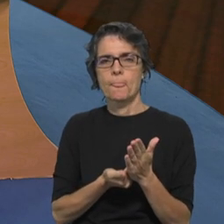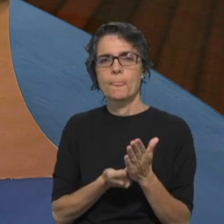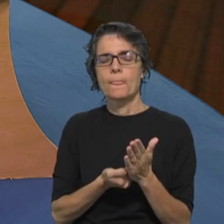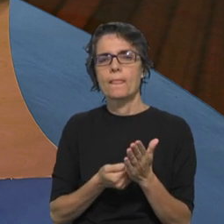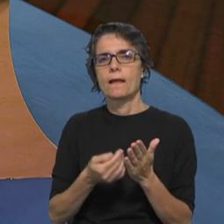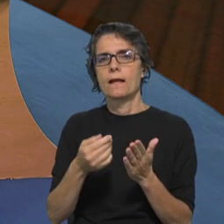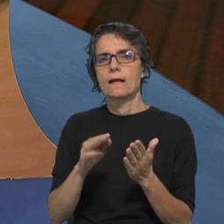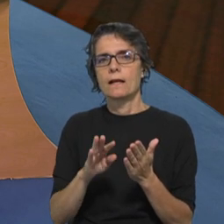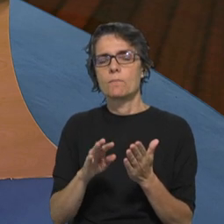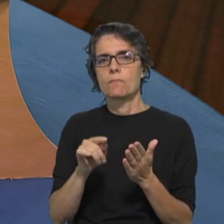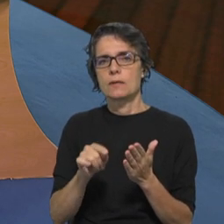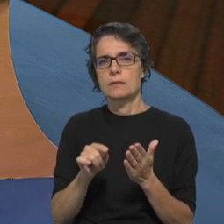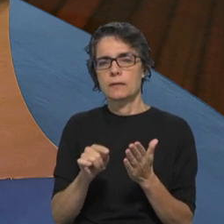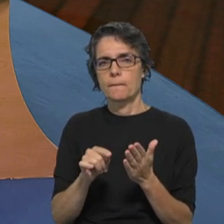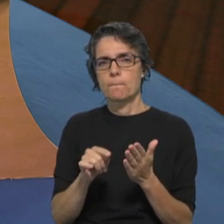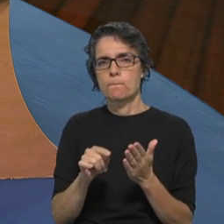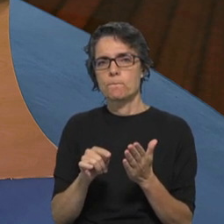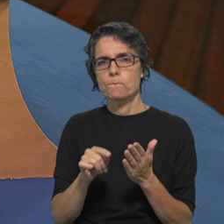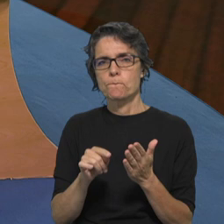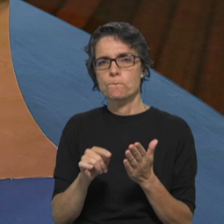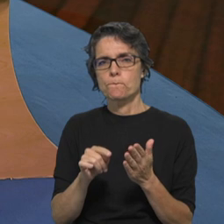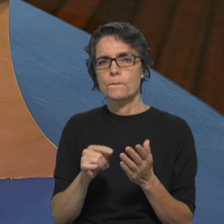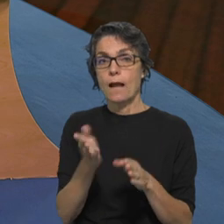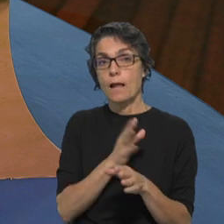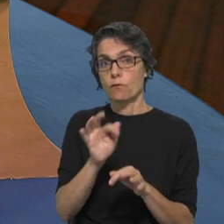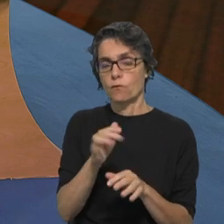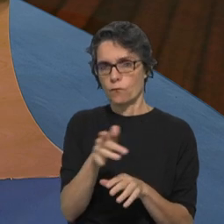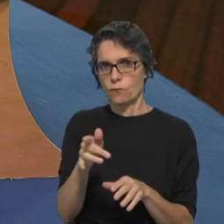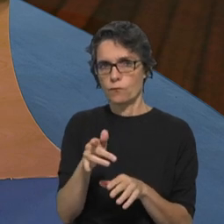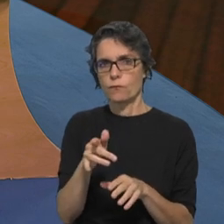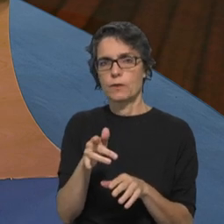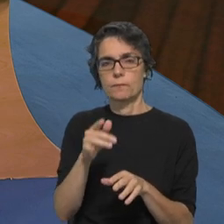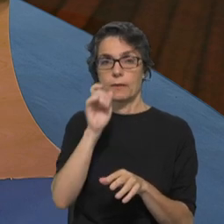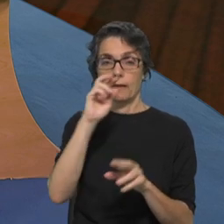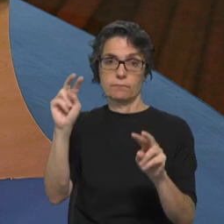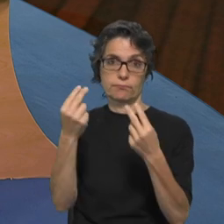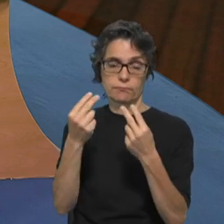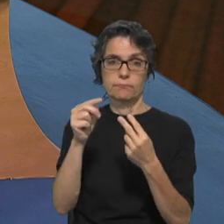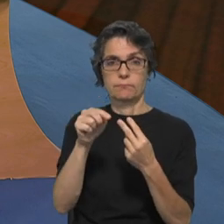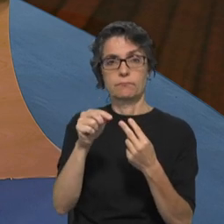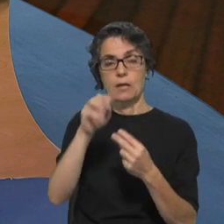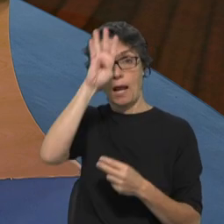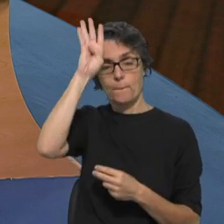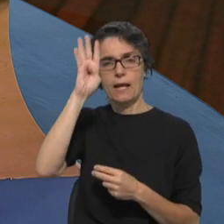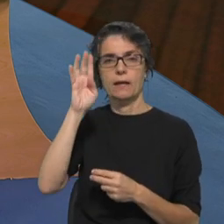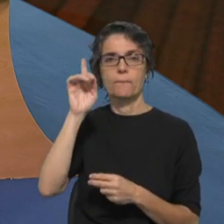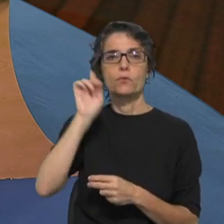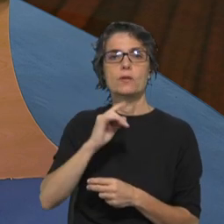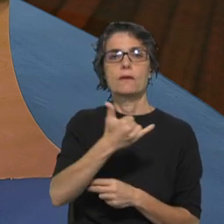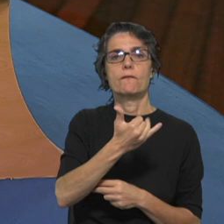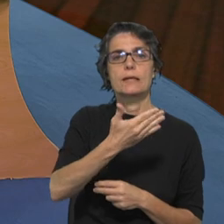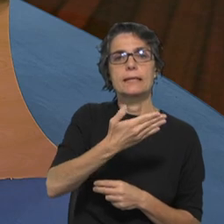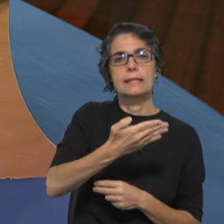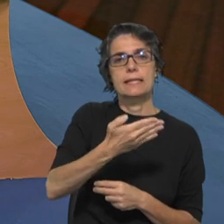Voltar que falou. Então, caso, alguns minutos para informarmos quem nos está a ver e ouvir sobre o que acontece em Braga no dia 27 e